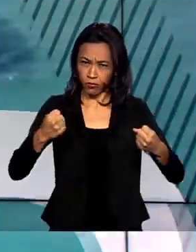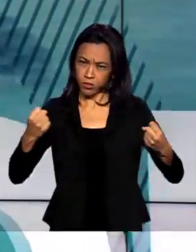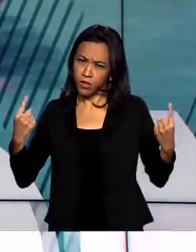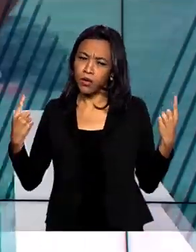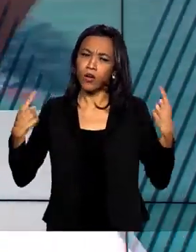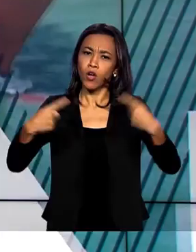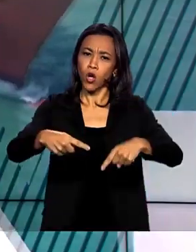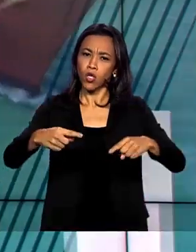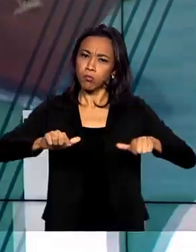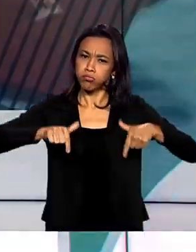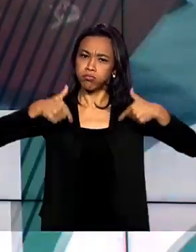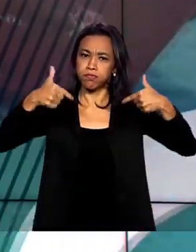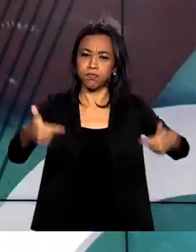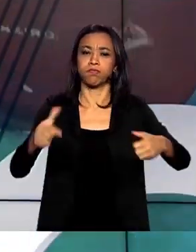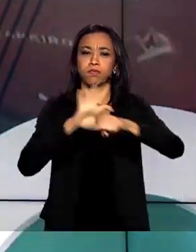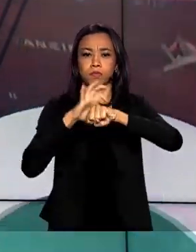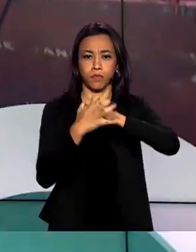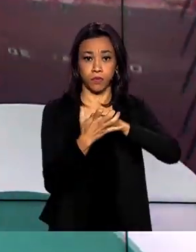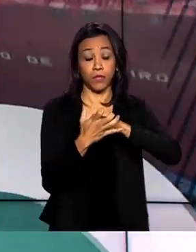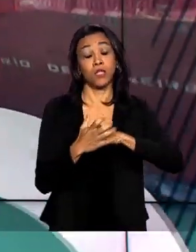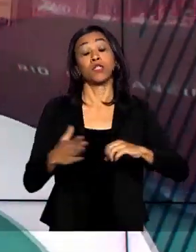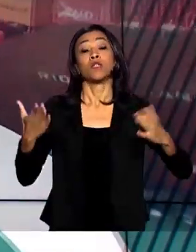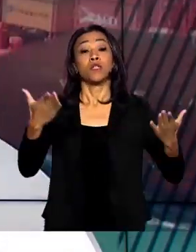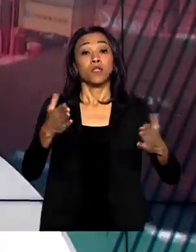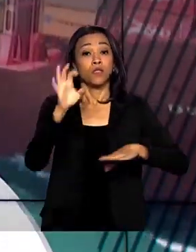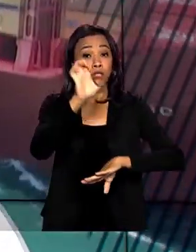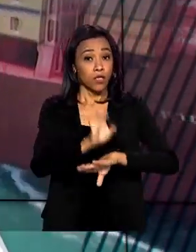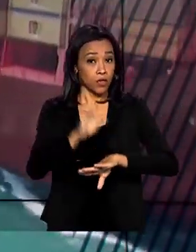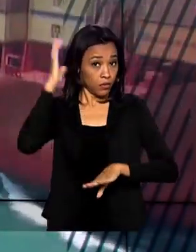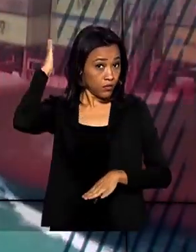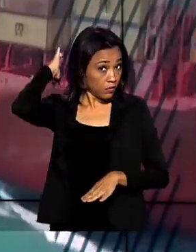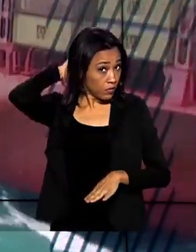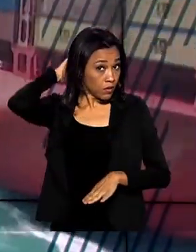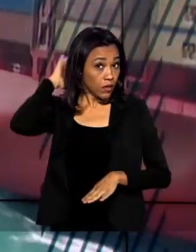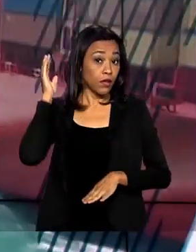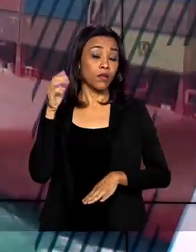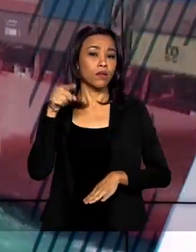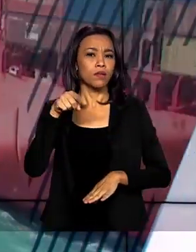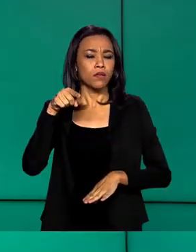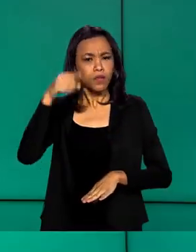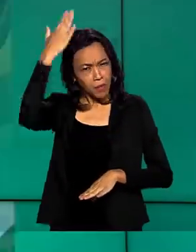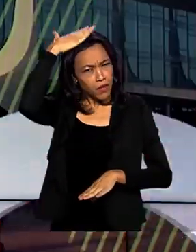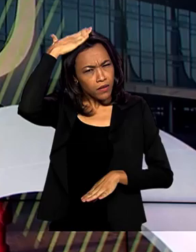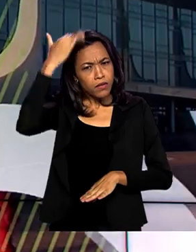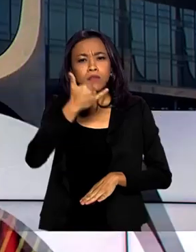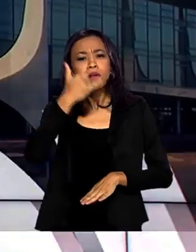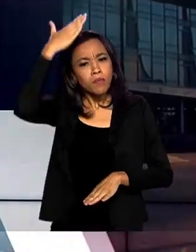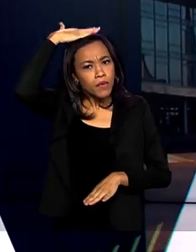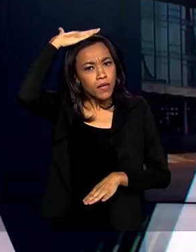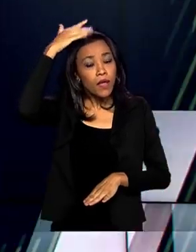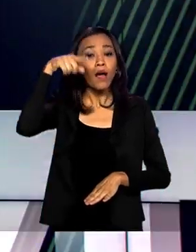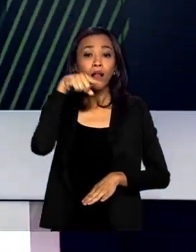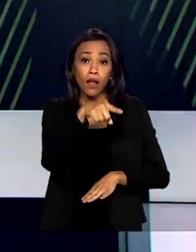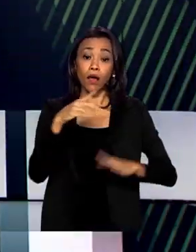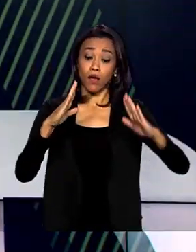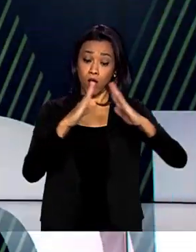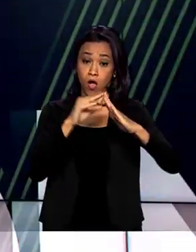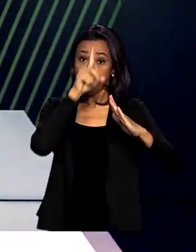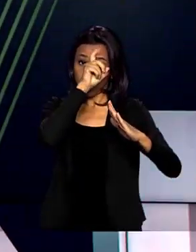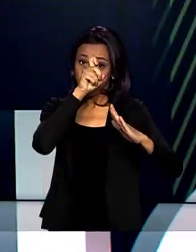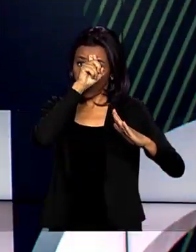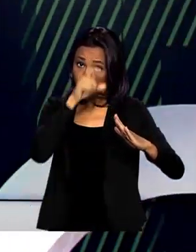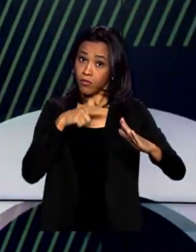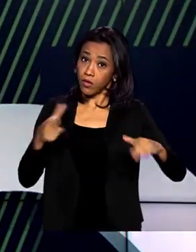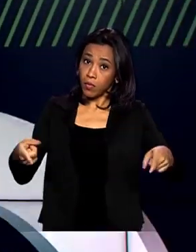coronavírus no Paraná, o Hospital Ministro Costa Cavalcante, que é mantido pela usina hidrelétrica de Itaipu, está habilitado a